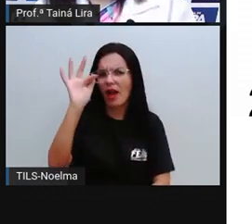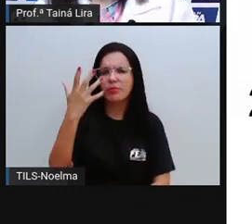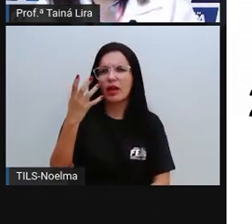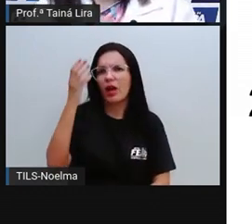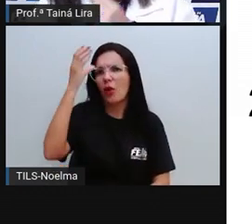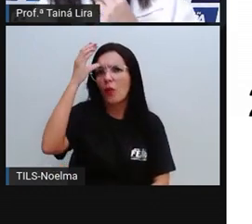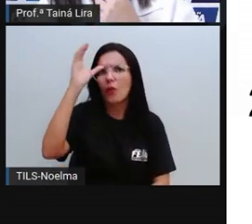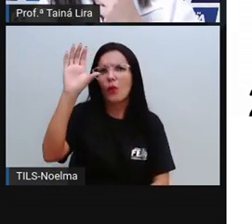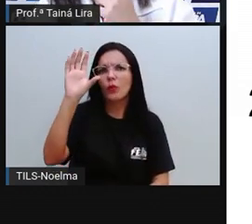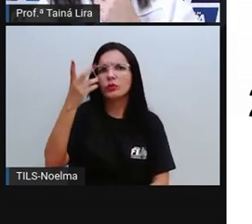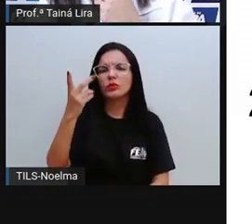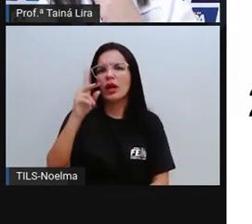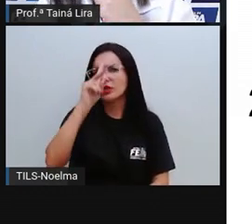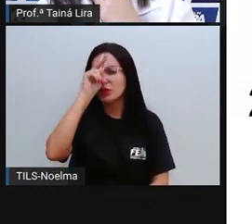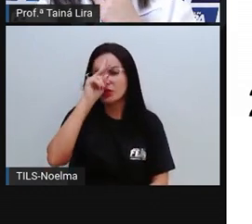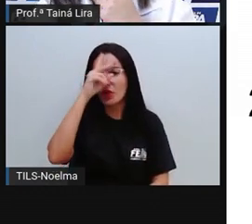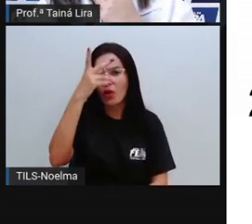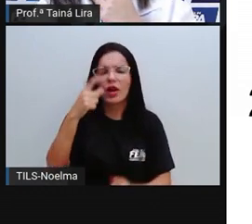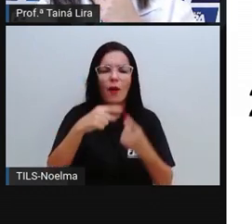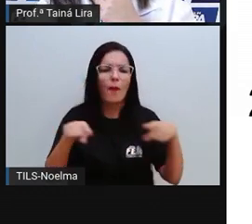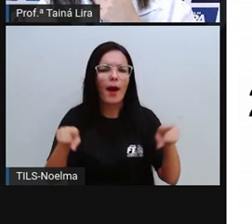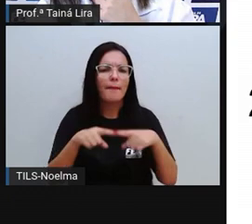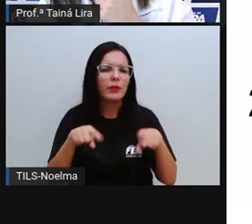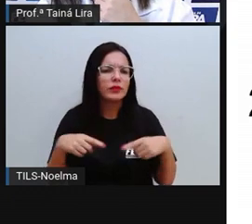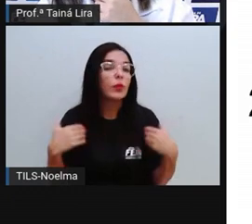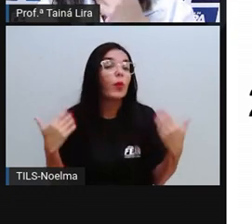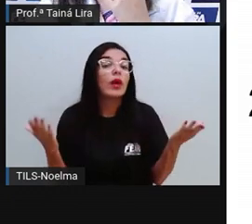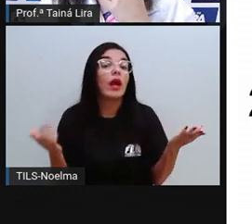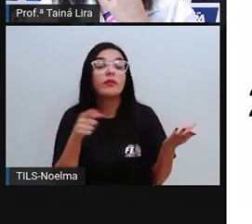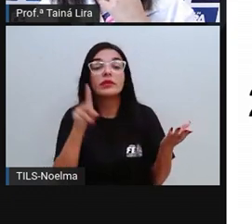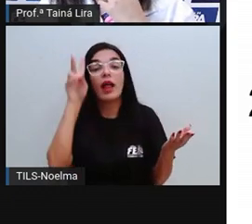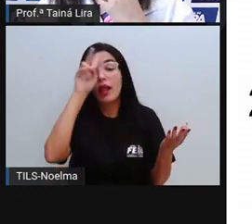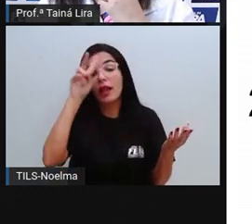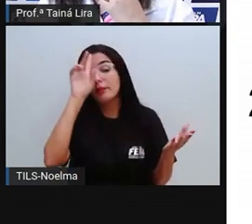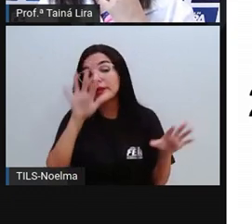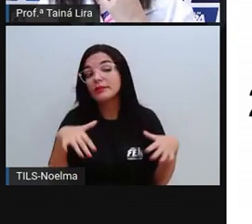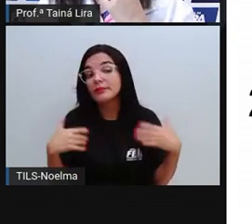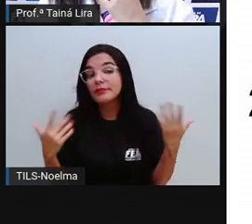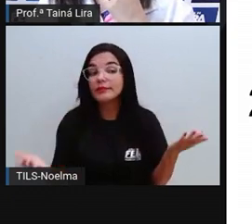uma música ou uma parlenda? Quem lembra? Quem lembra?